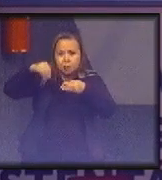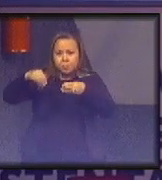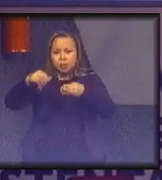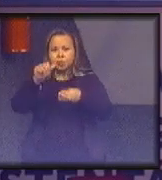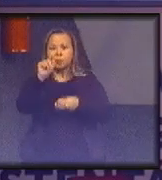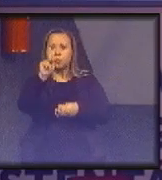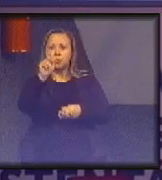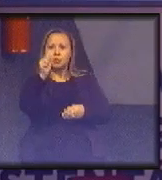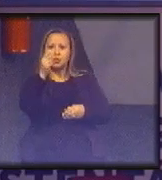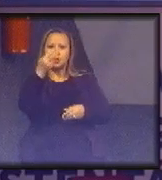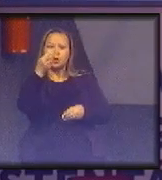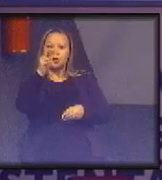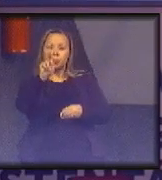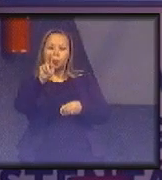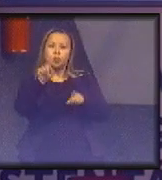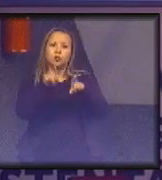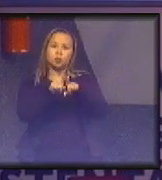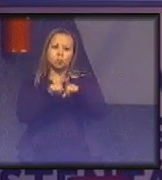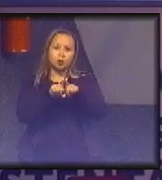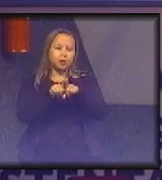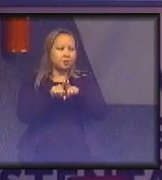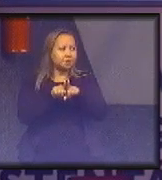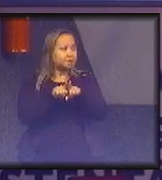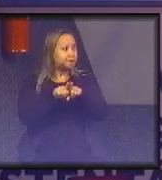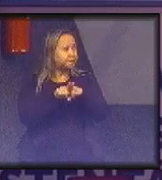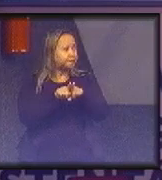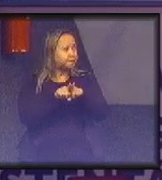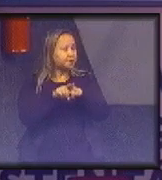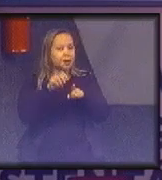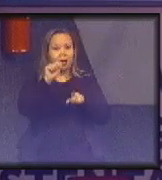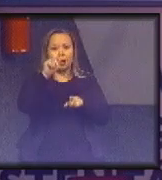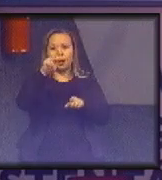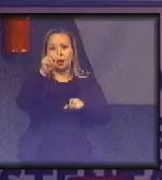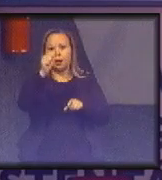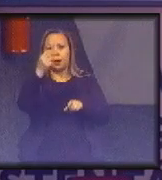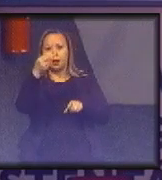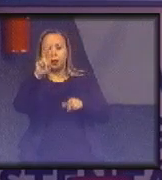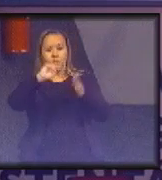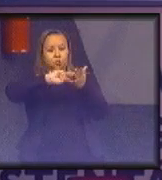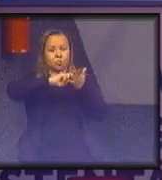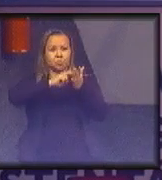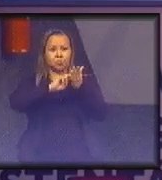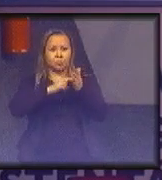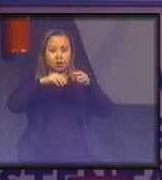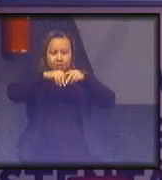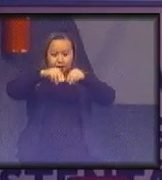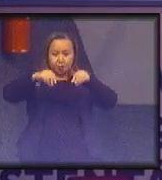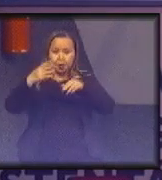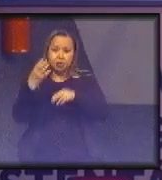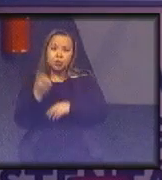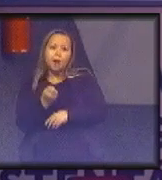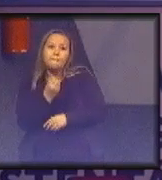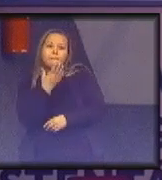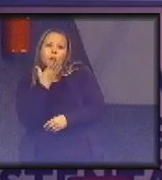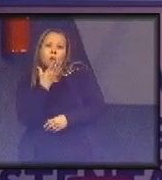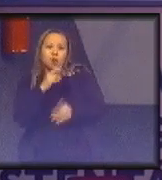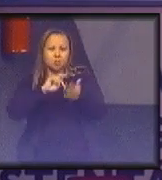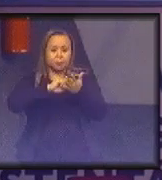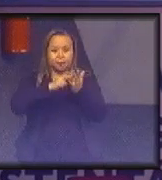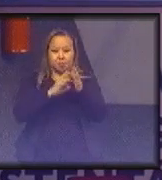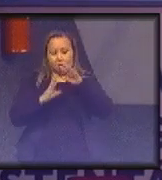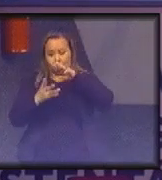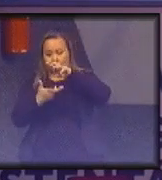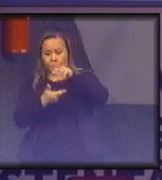CATU significa ao mesmo tempo bom e melhor. ACATU, portanto, significa semente boa e significa mundo melhor,